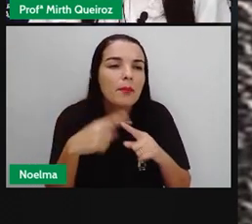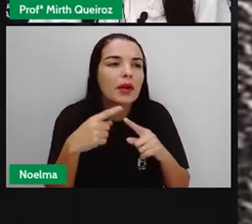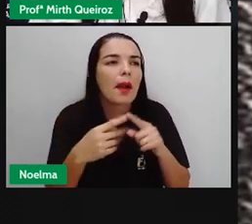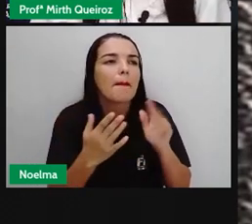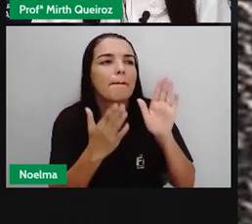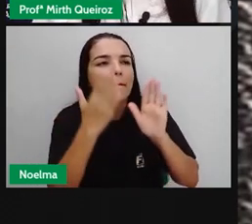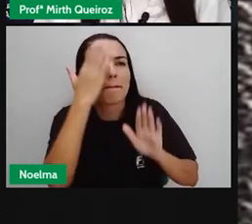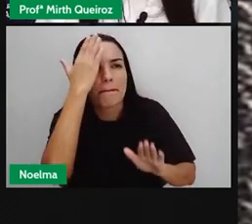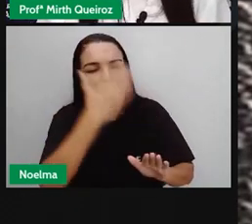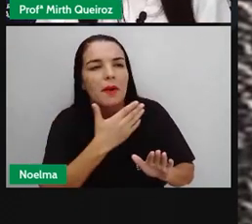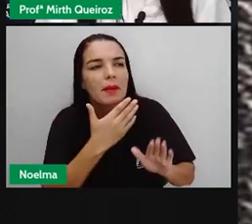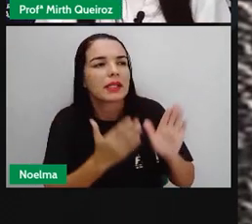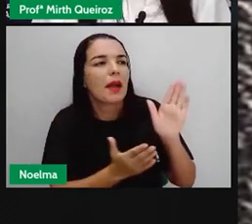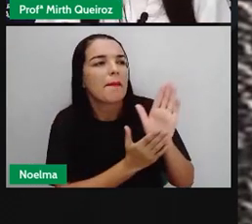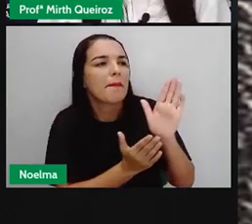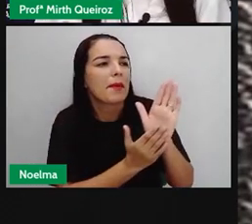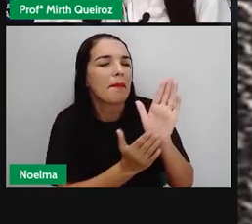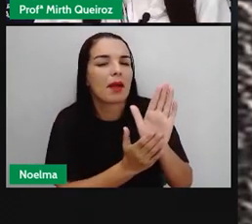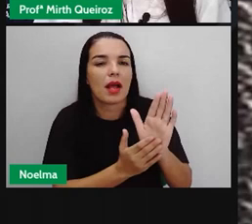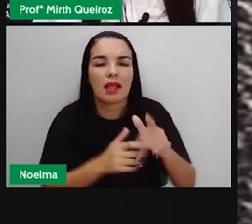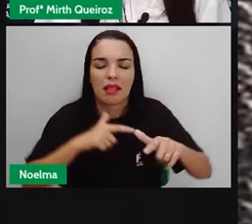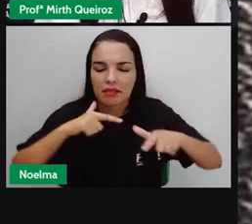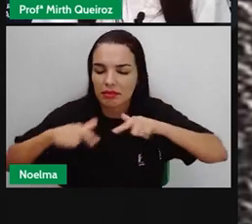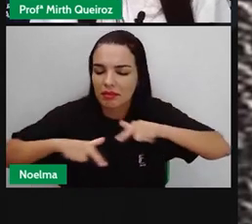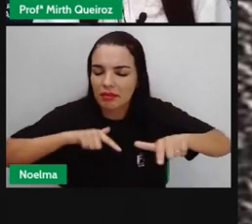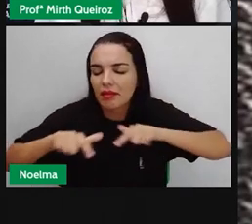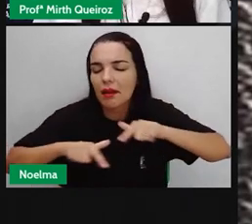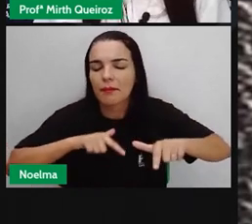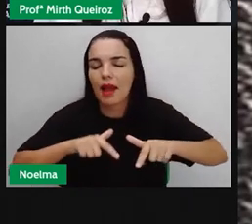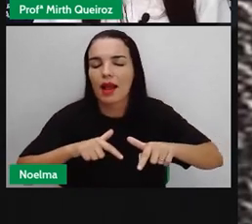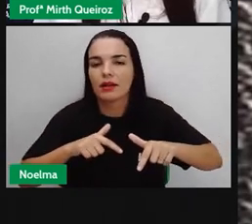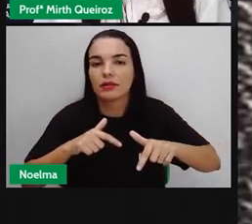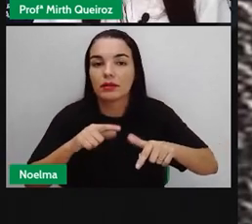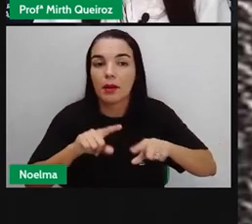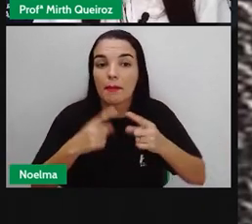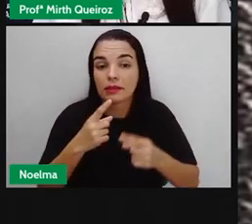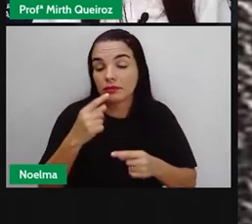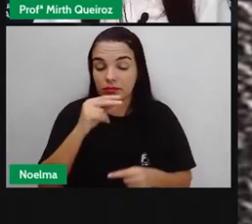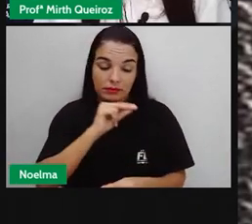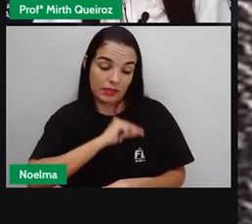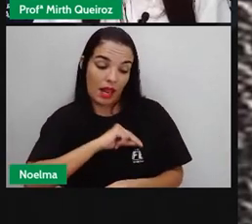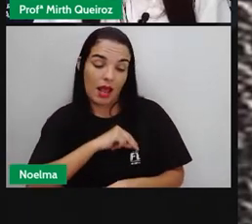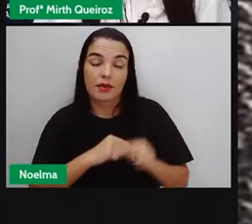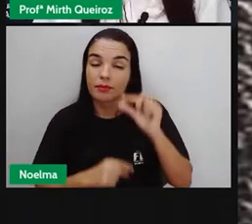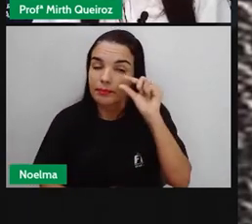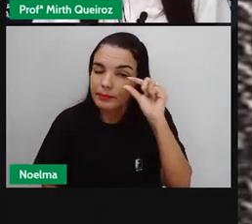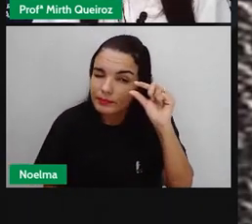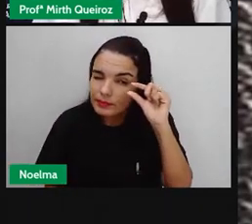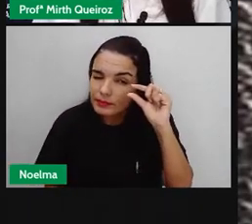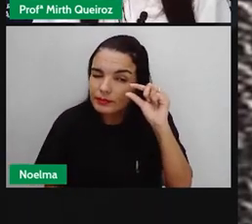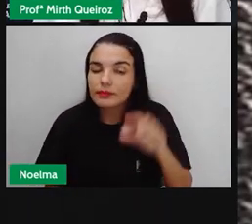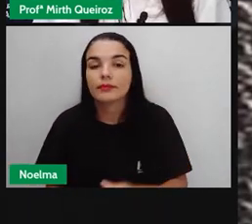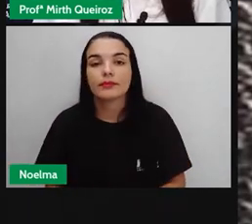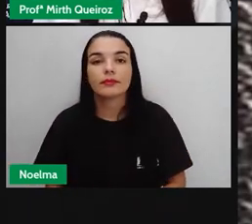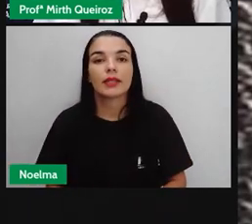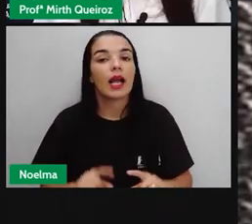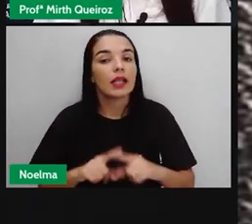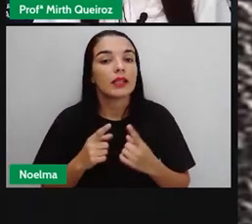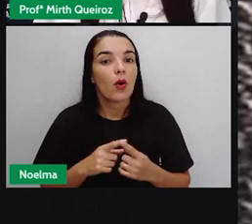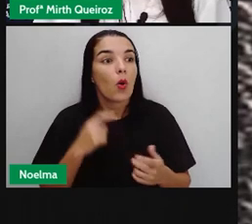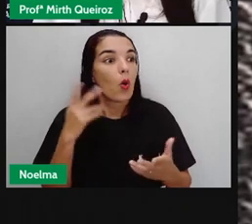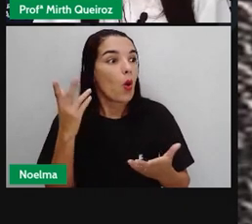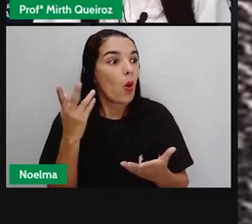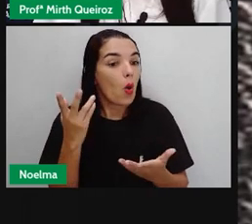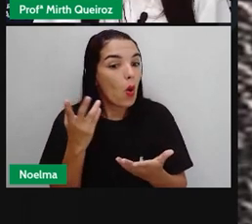e que fossem uma mão de obra mais barata. E assim começaram a intensificação